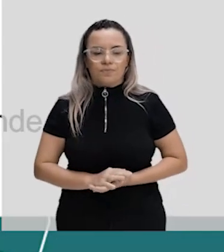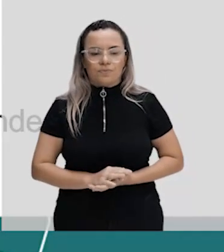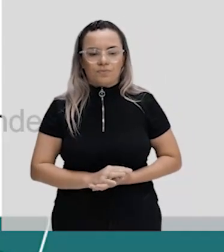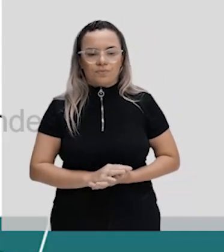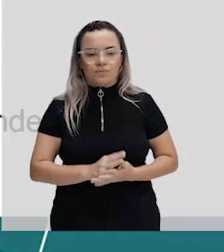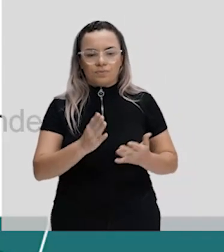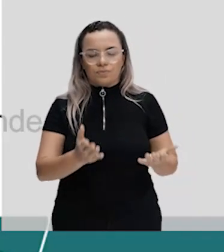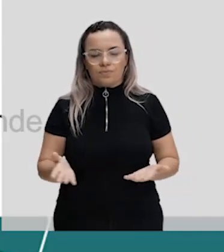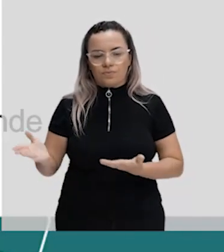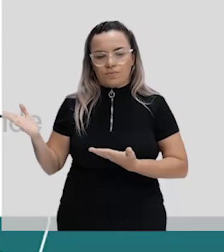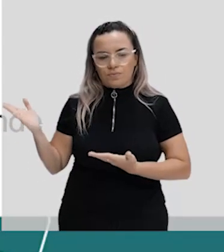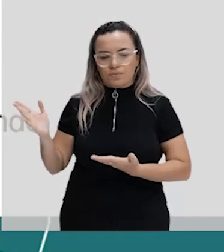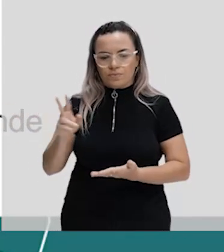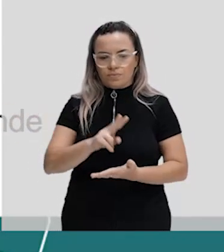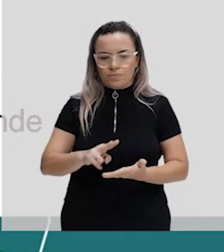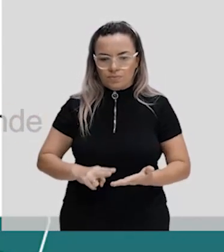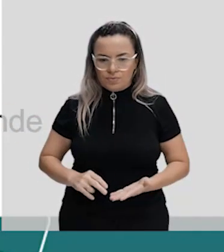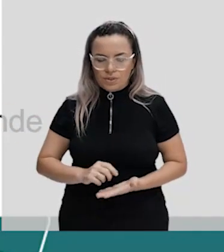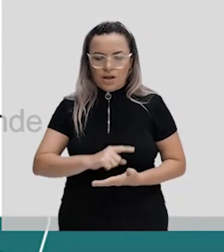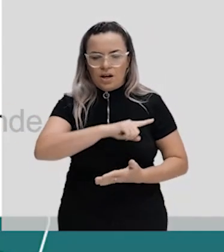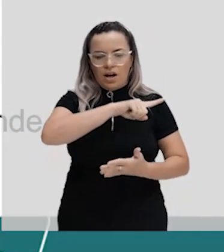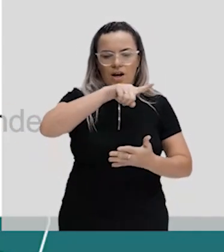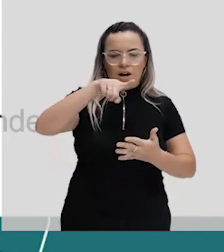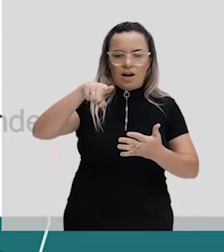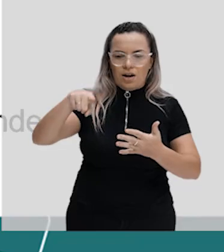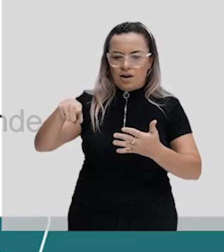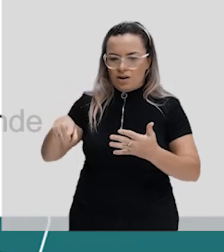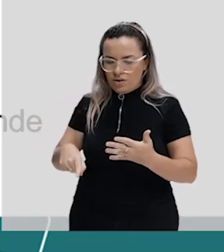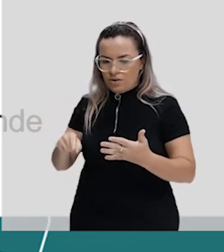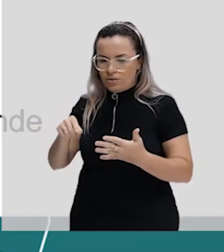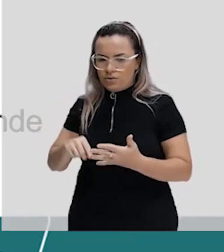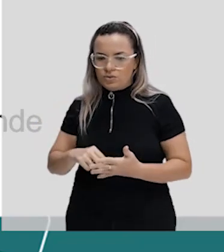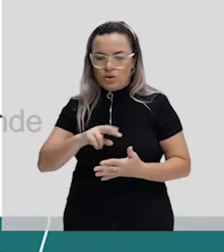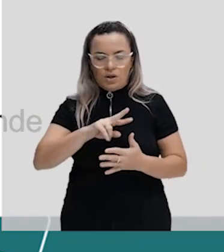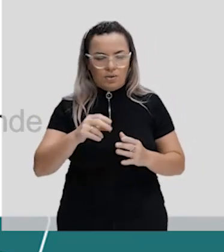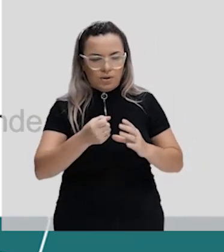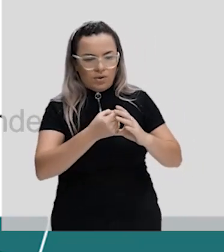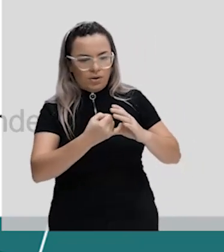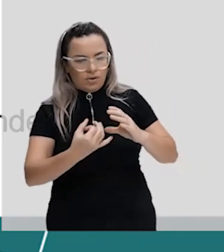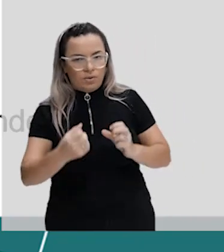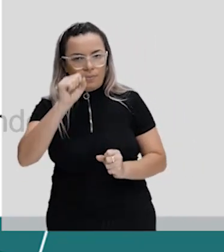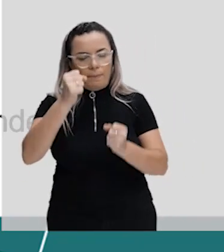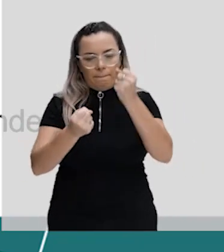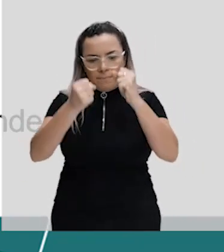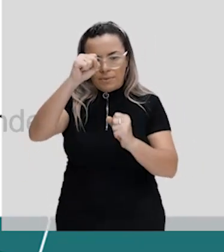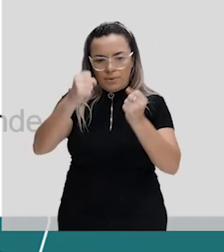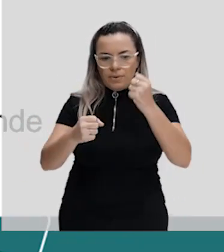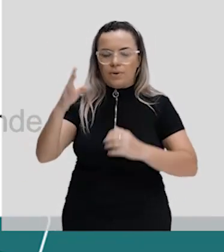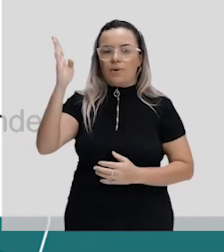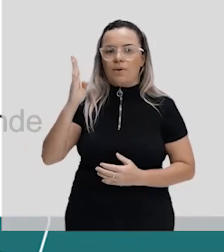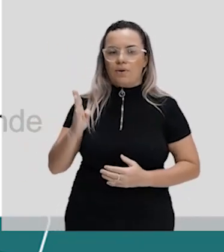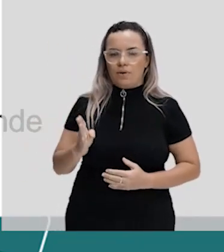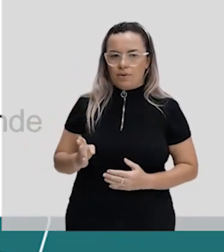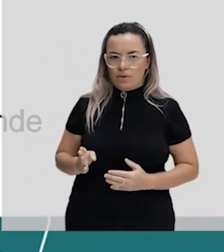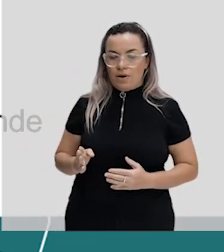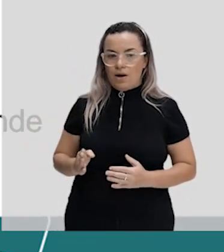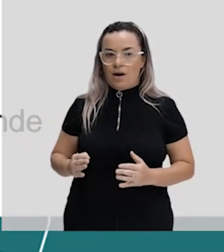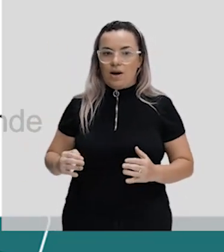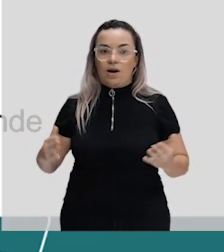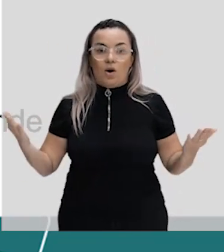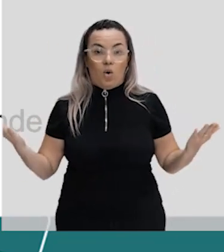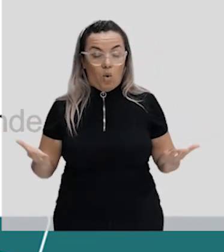Analise a alternativa que apresenta um elemento característico da industrialização do Brasil na